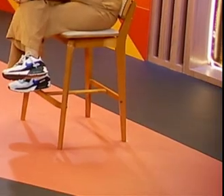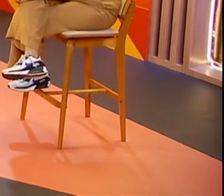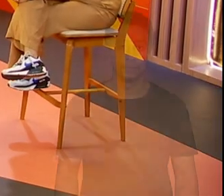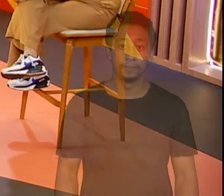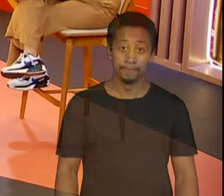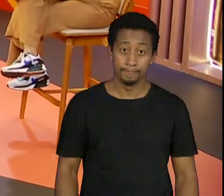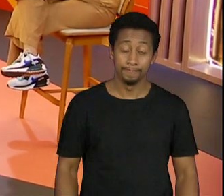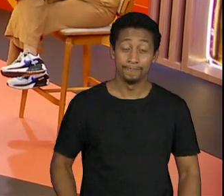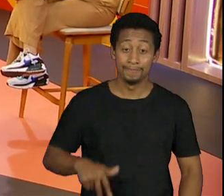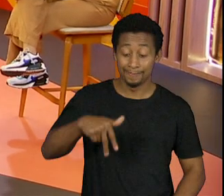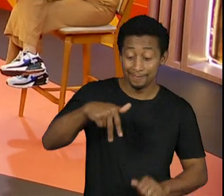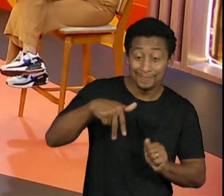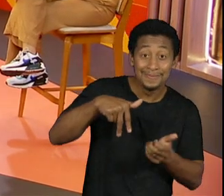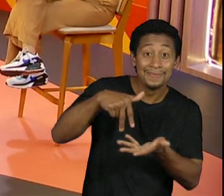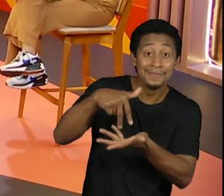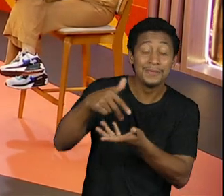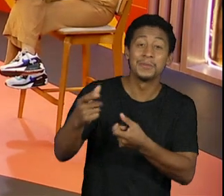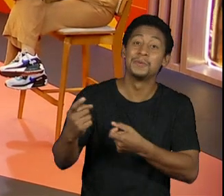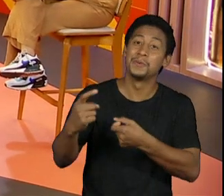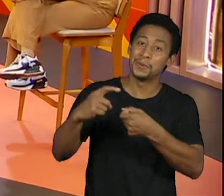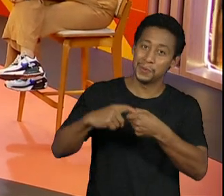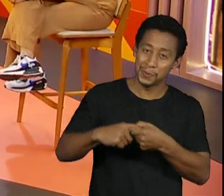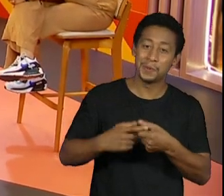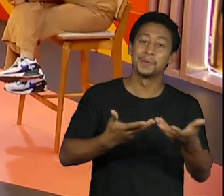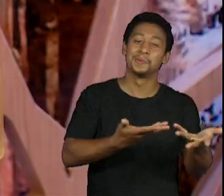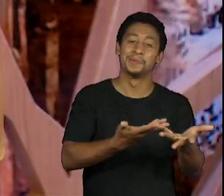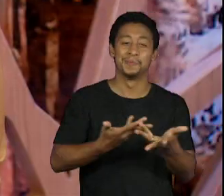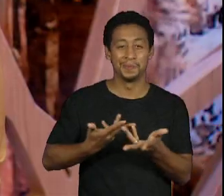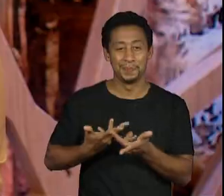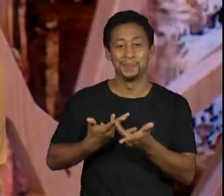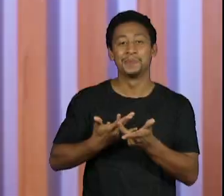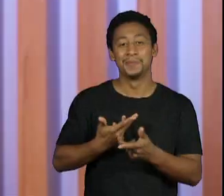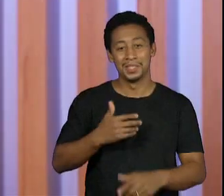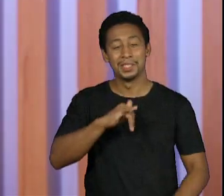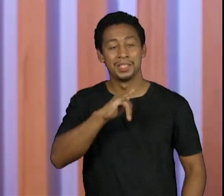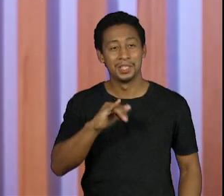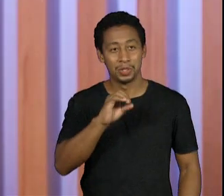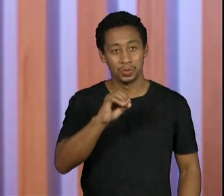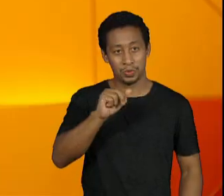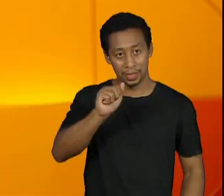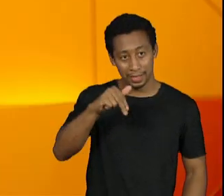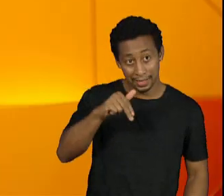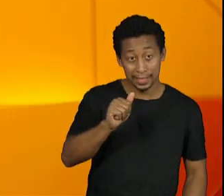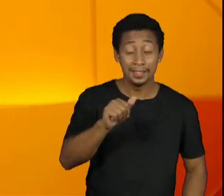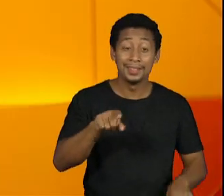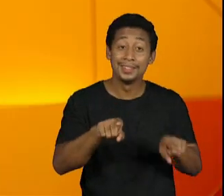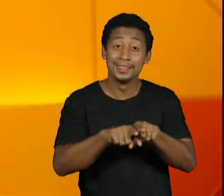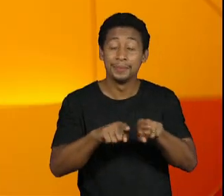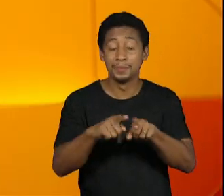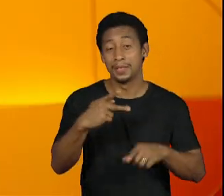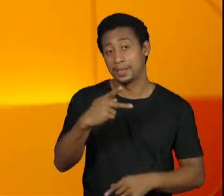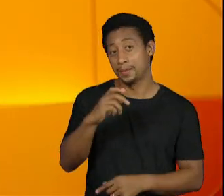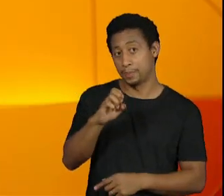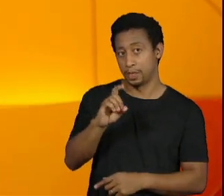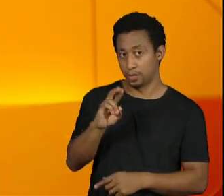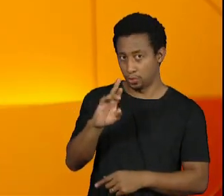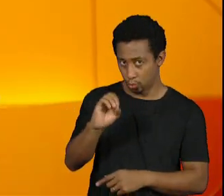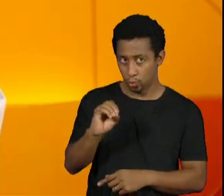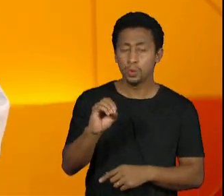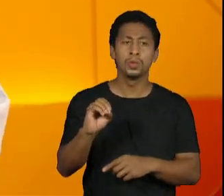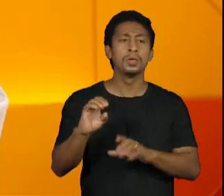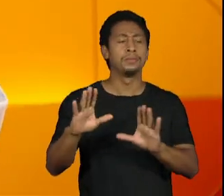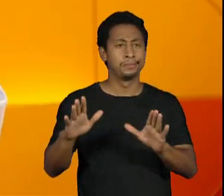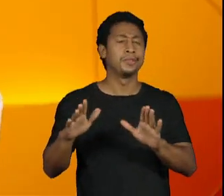Estação Livre de Volta recebendo aqui no estúdio Joana Mendes e Pedro Borges. E as assessorias de comunicação são